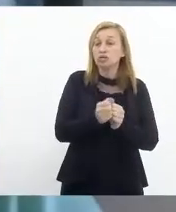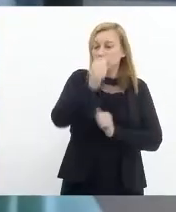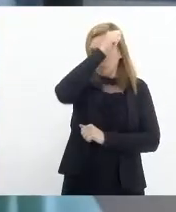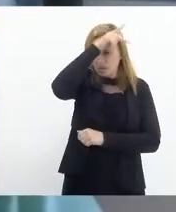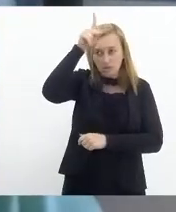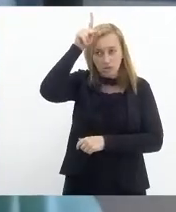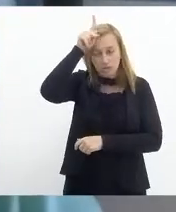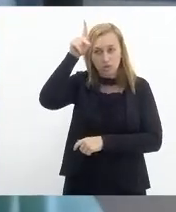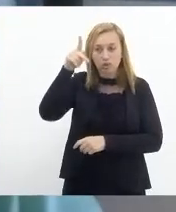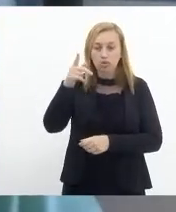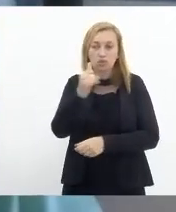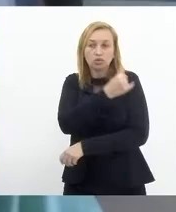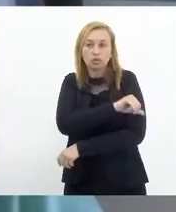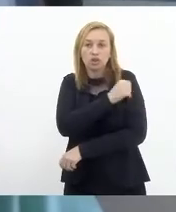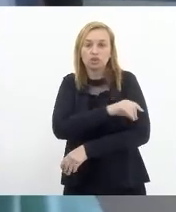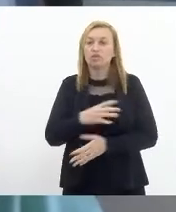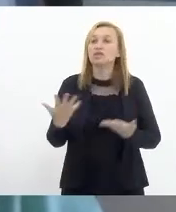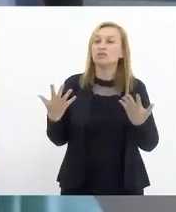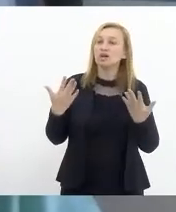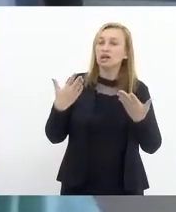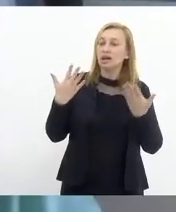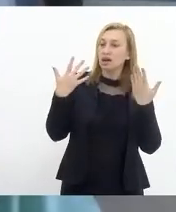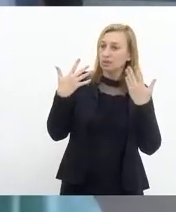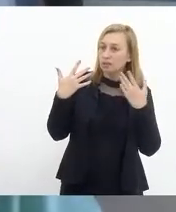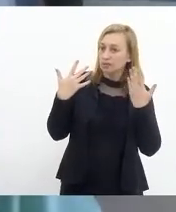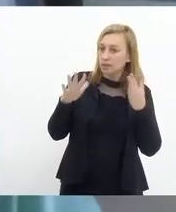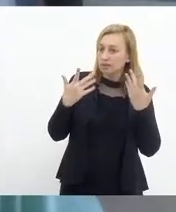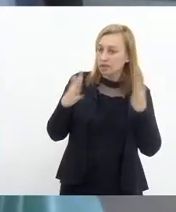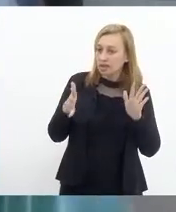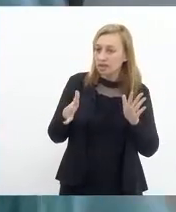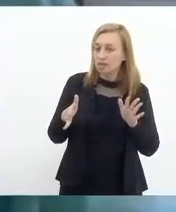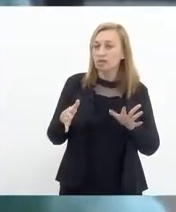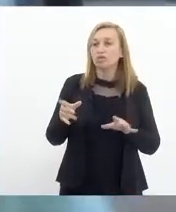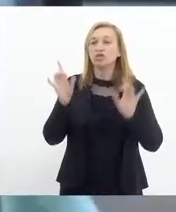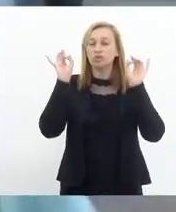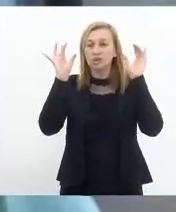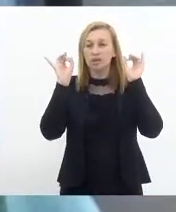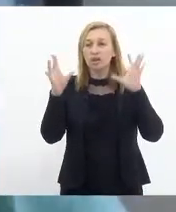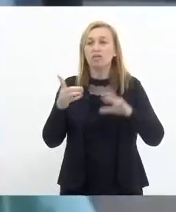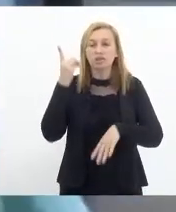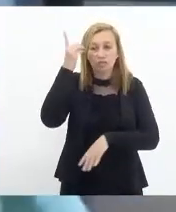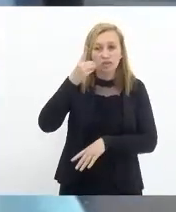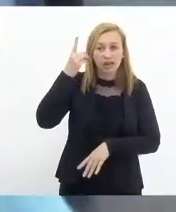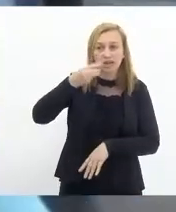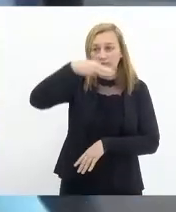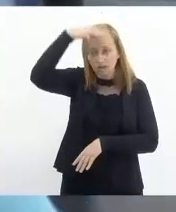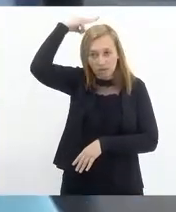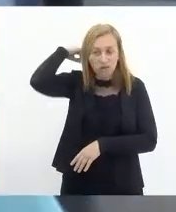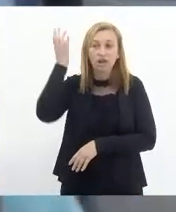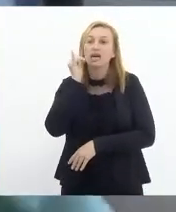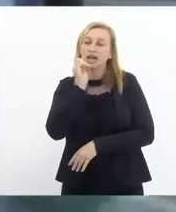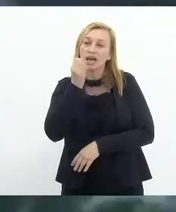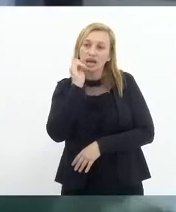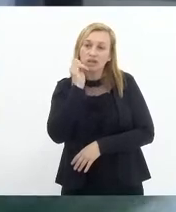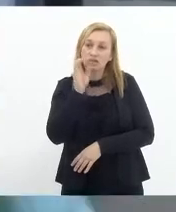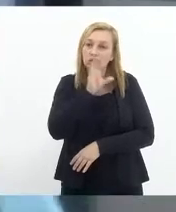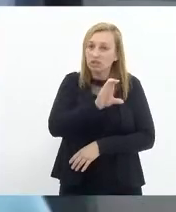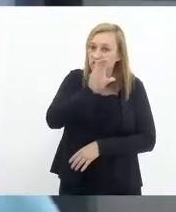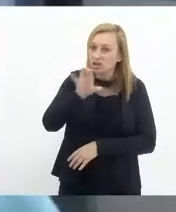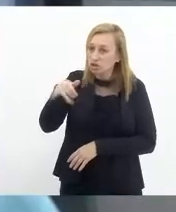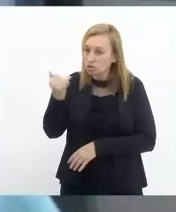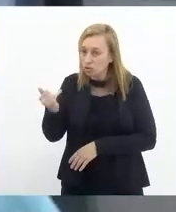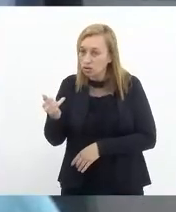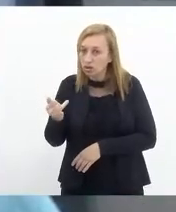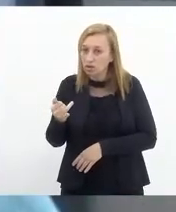já, faço um agradecimento especial ao deputado Márcio Pacheco, que relatou na CCJ e